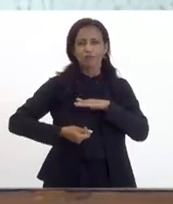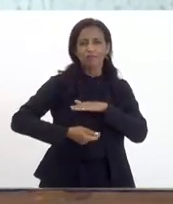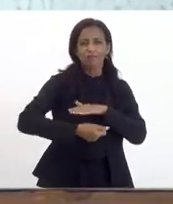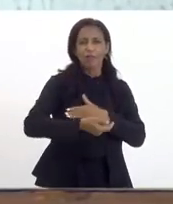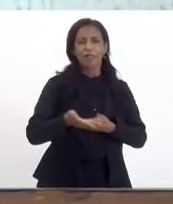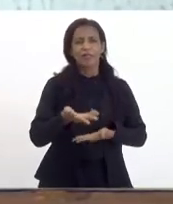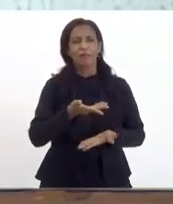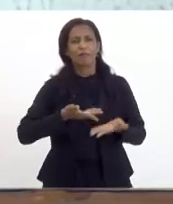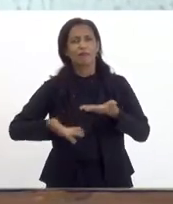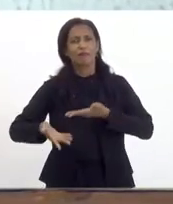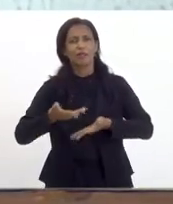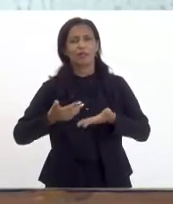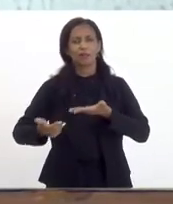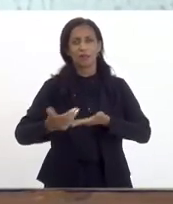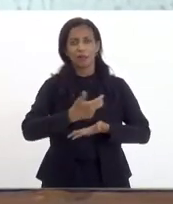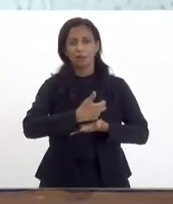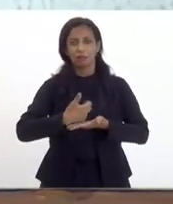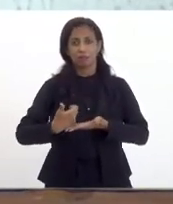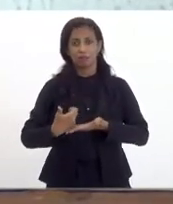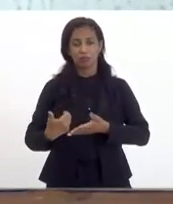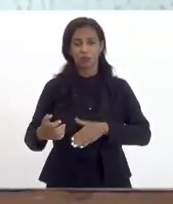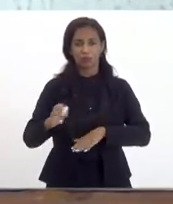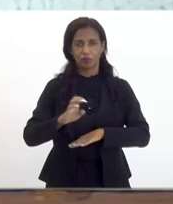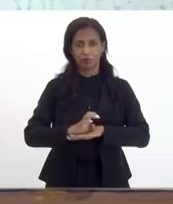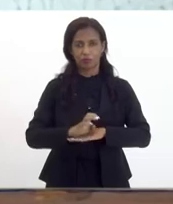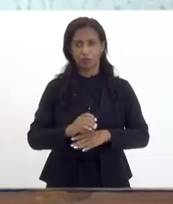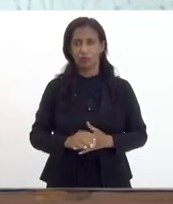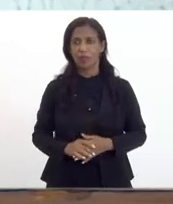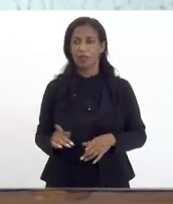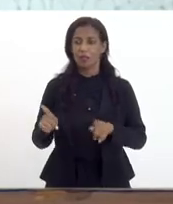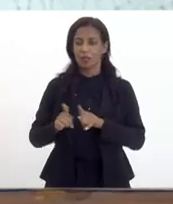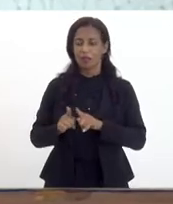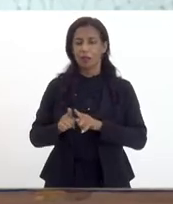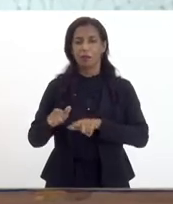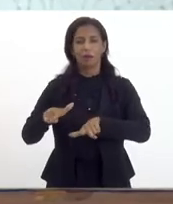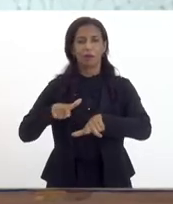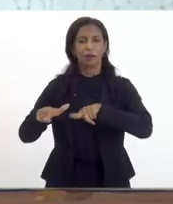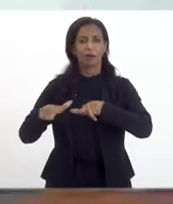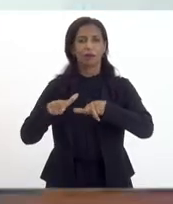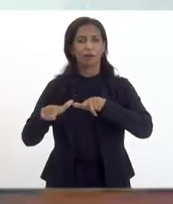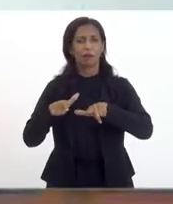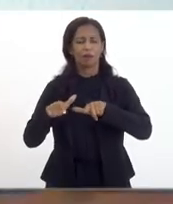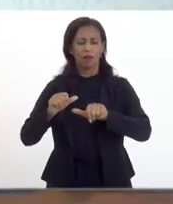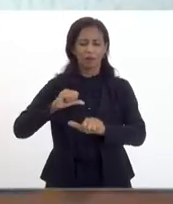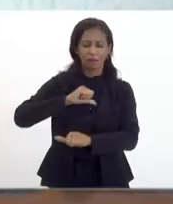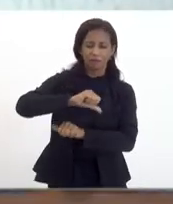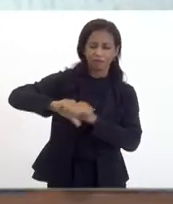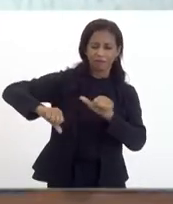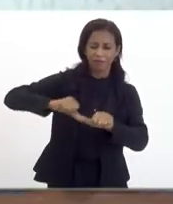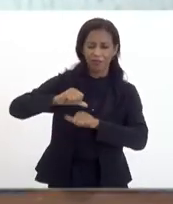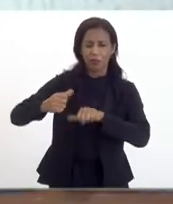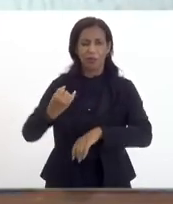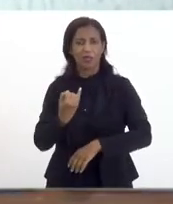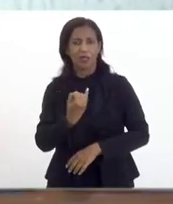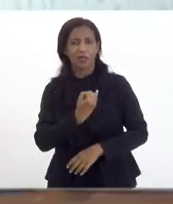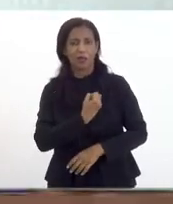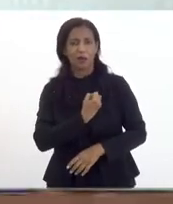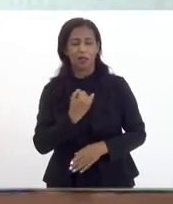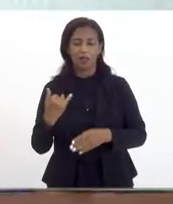ressalto aqui também que trabalhamos para tornar uma Itaguaí uma cidade pujante